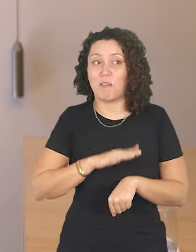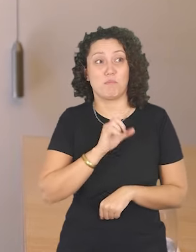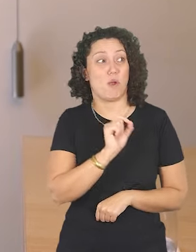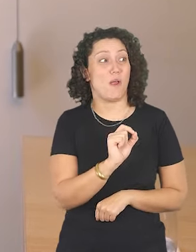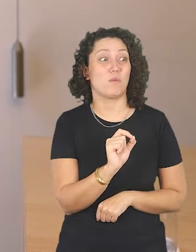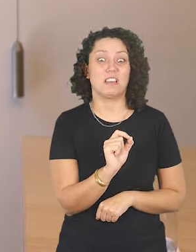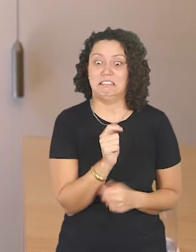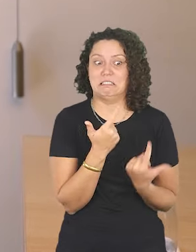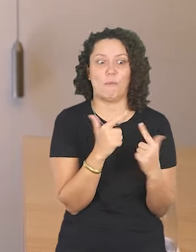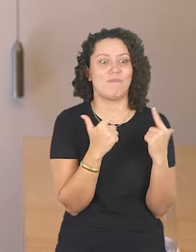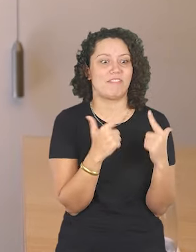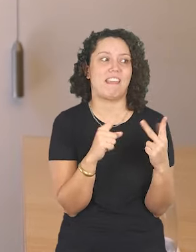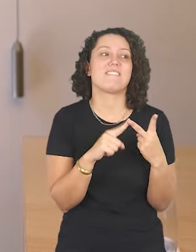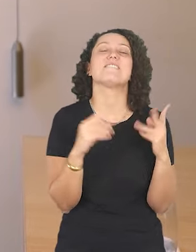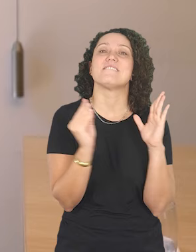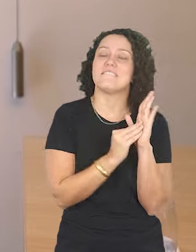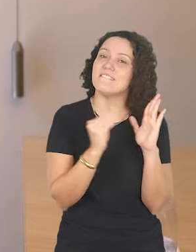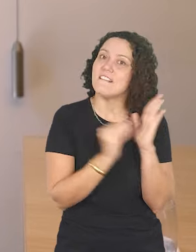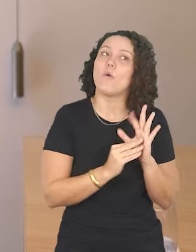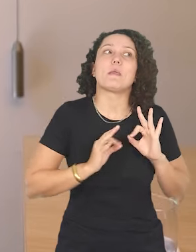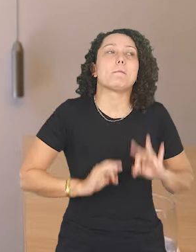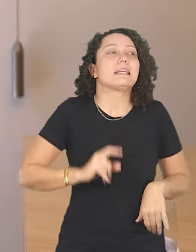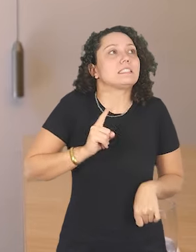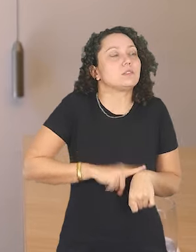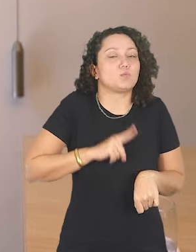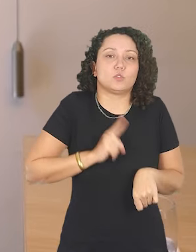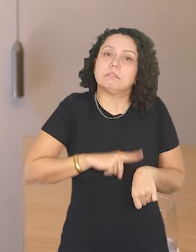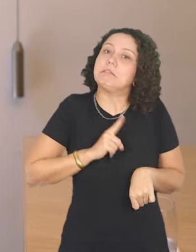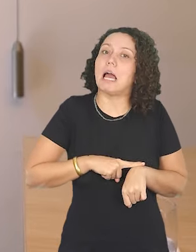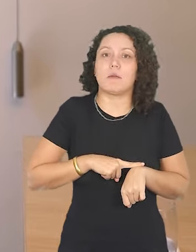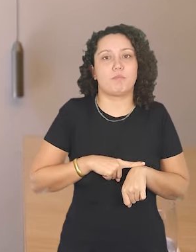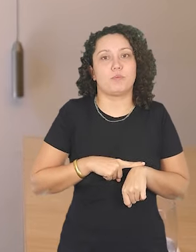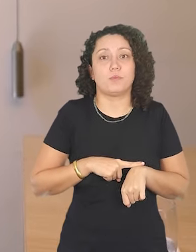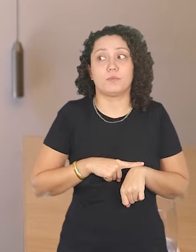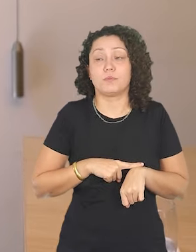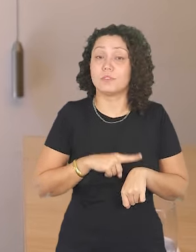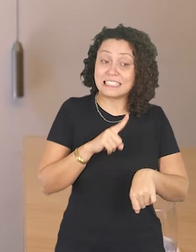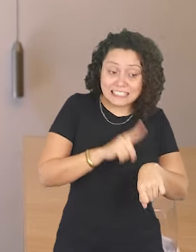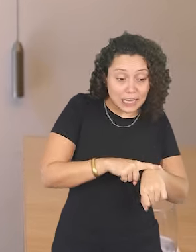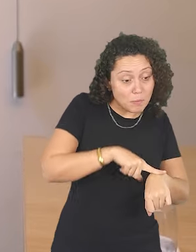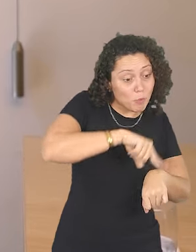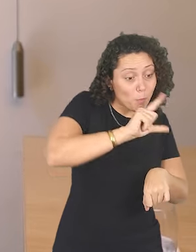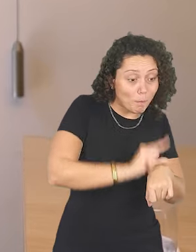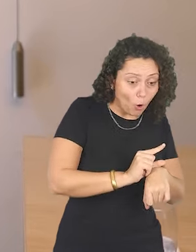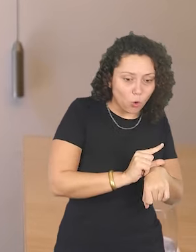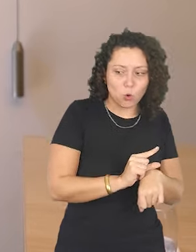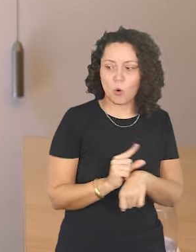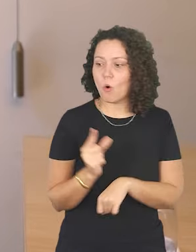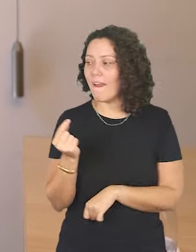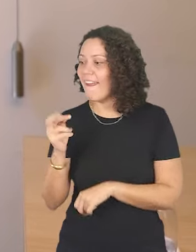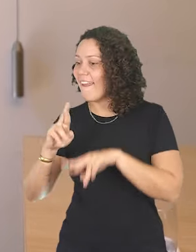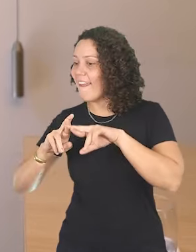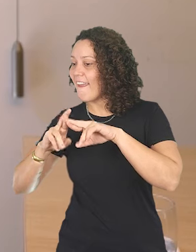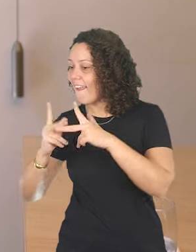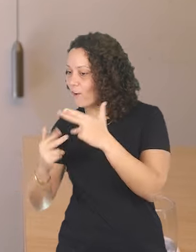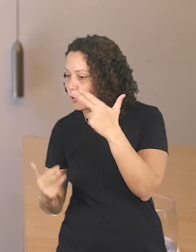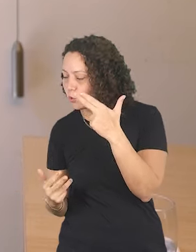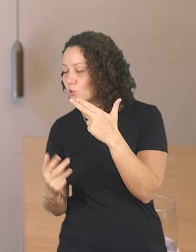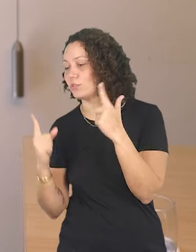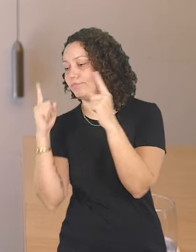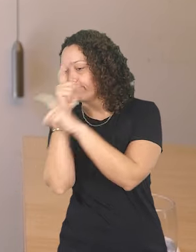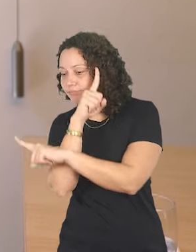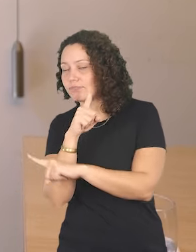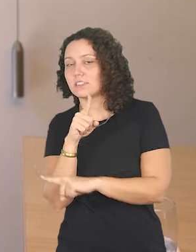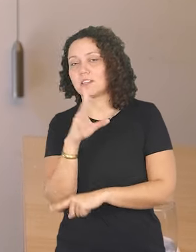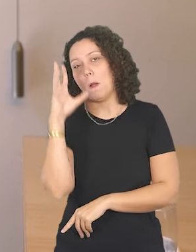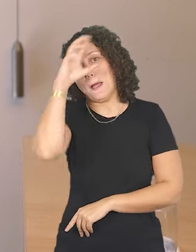escassa, a que a gente menos tem. Mas a gente menos tem tempo do que tem recurso normalmente. Então